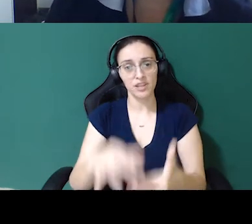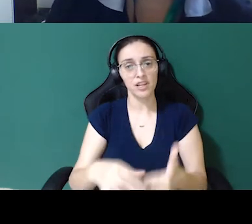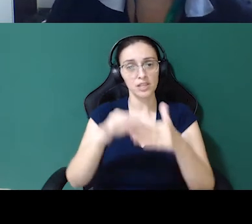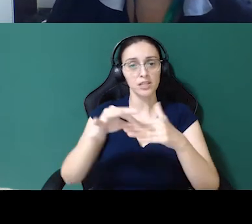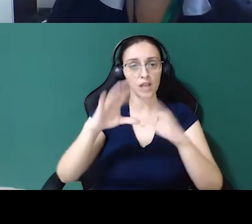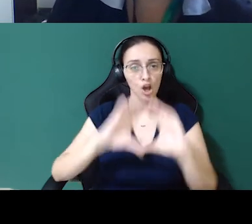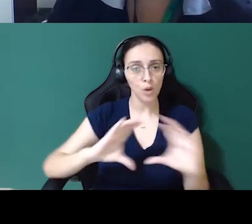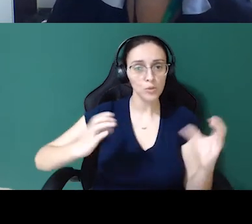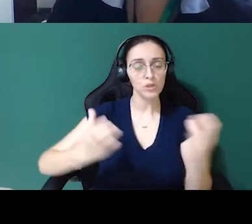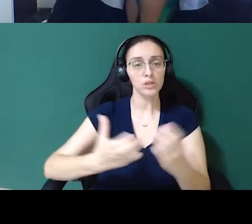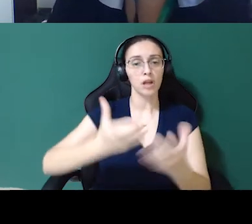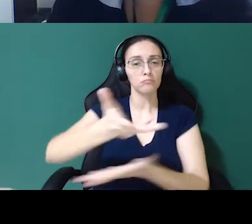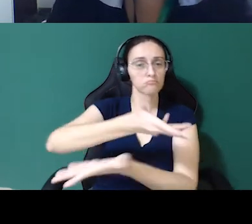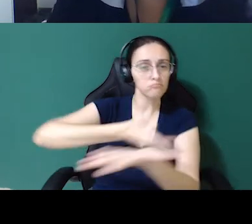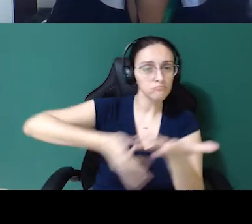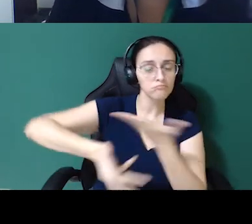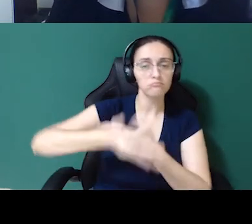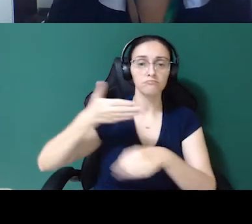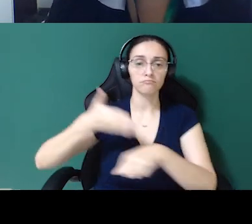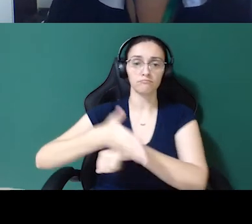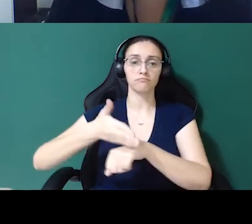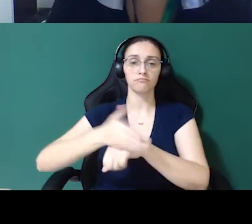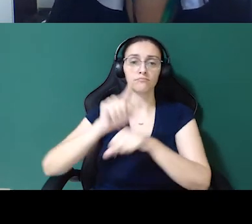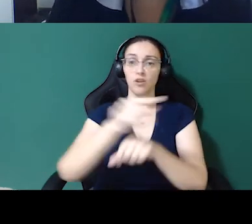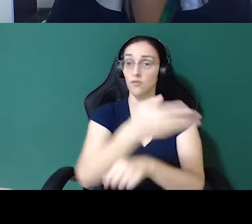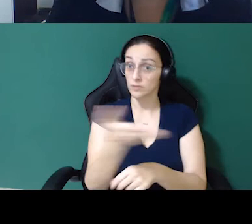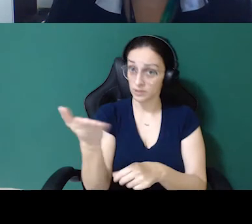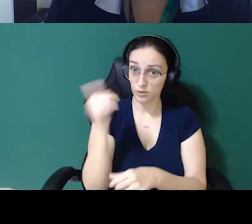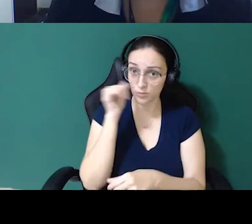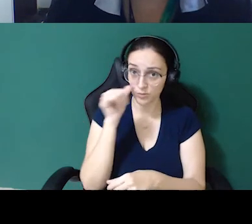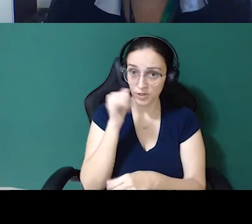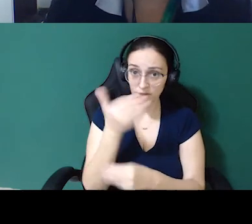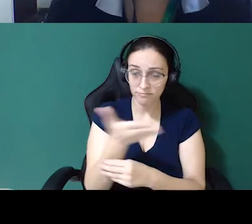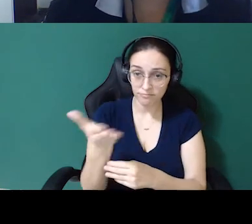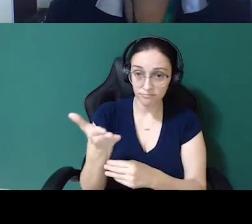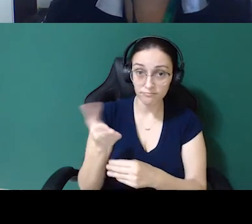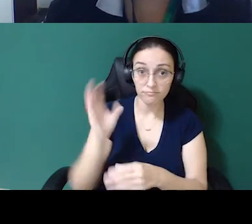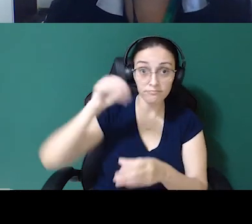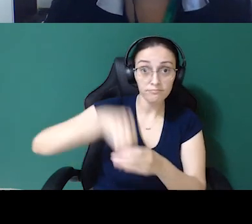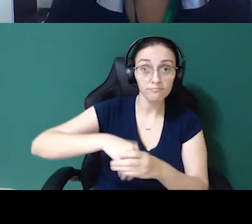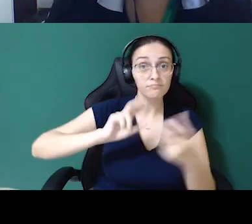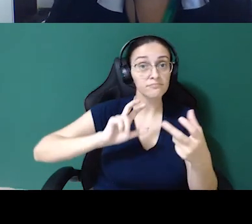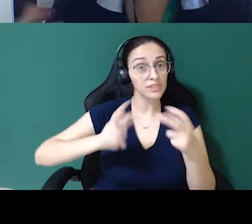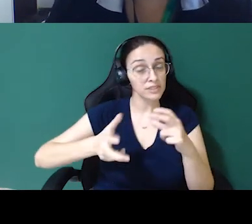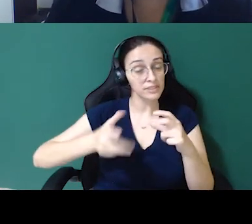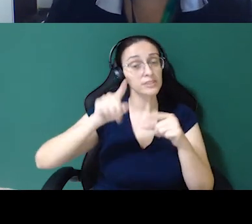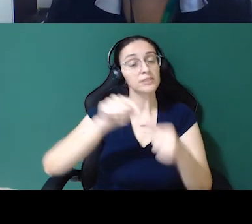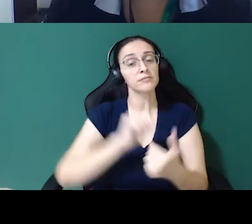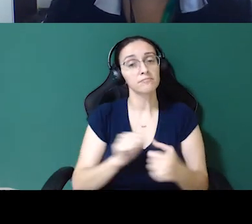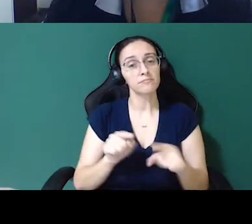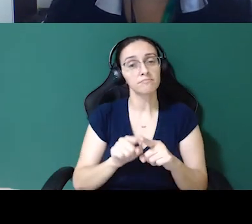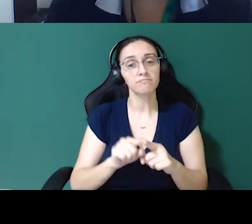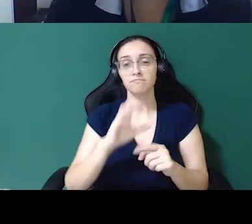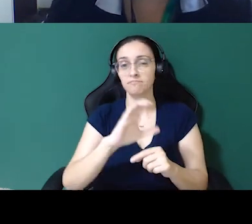comunitária e envolvimento, então, hoje, você, vocês mulheres que estão aqui dentro do TDC, os